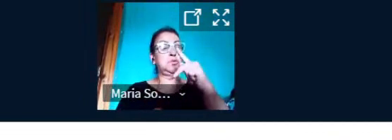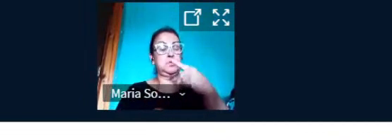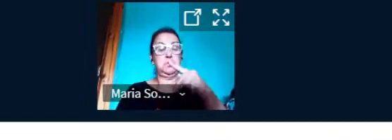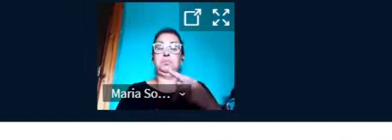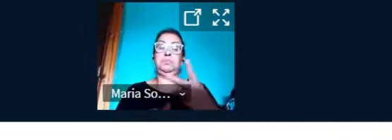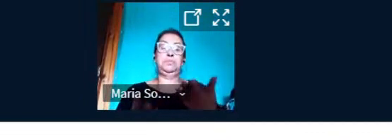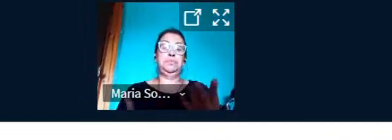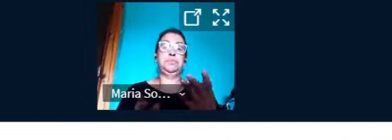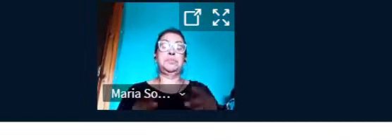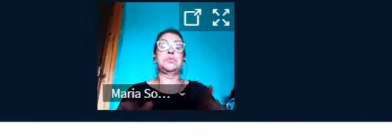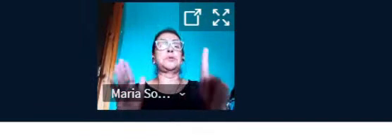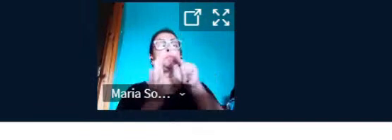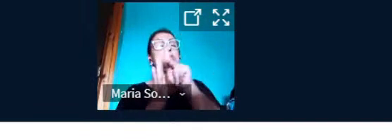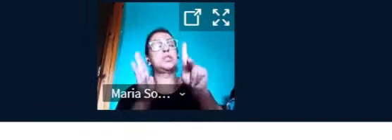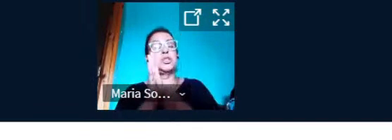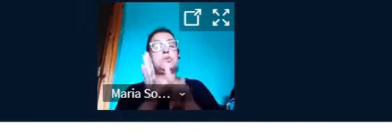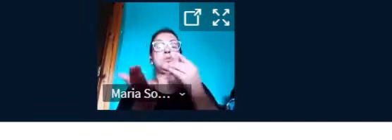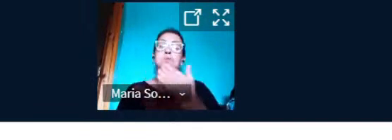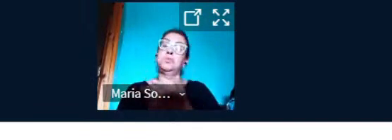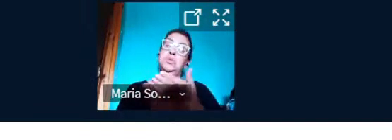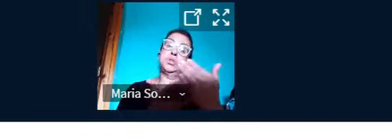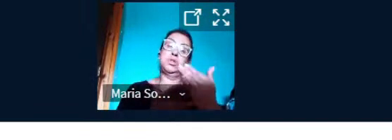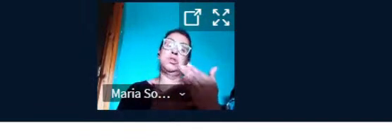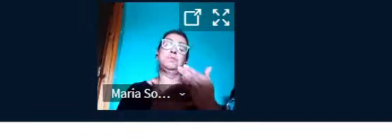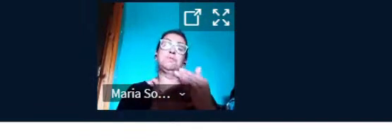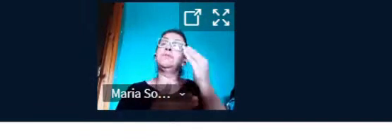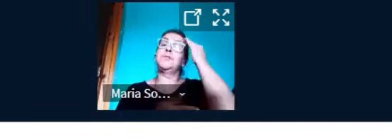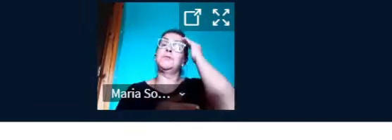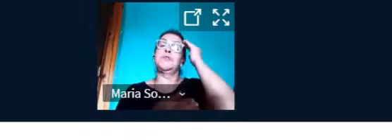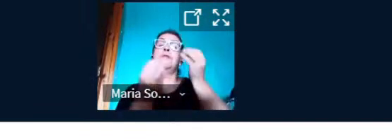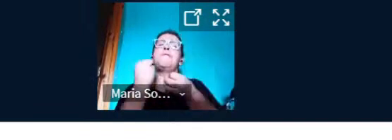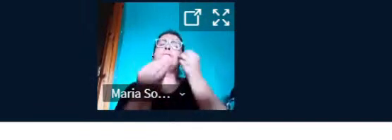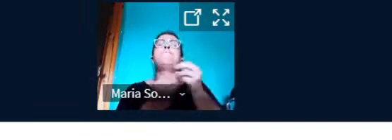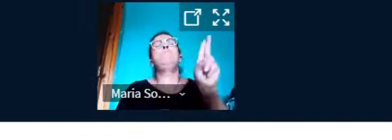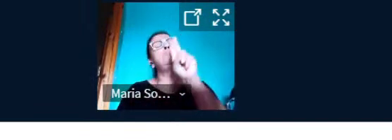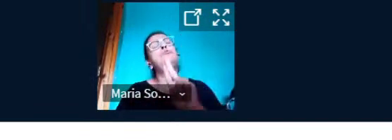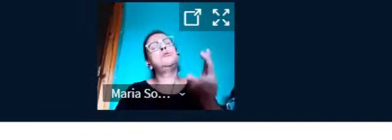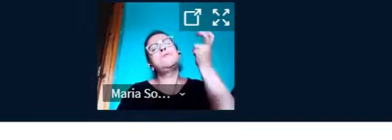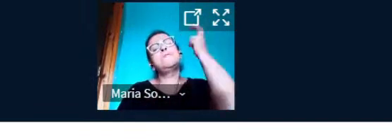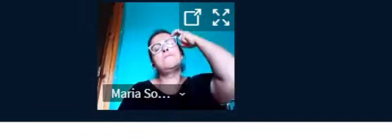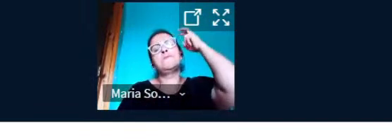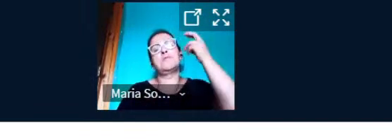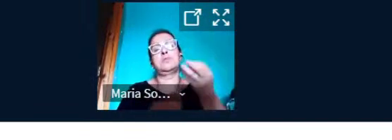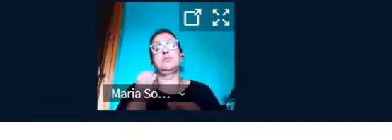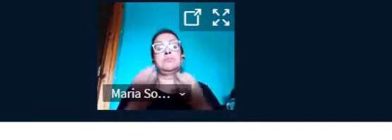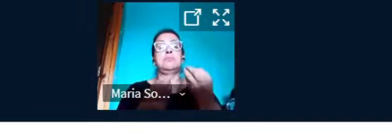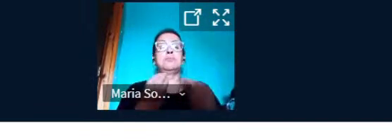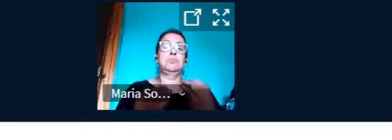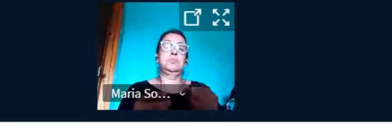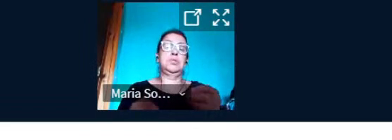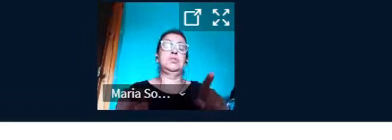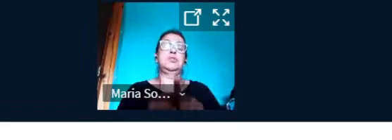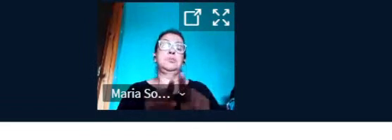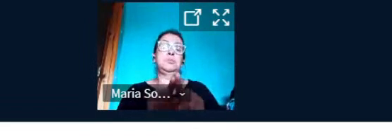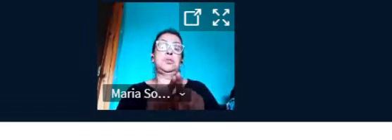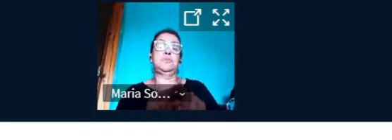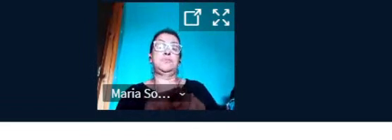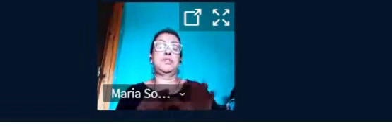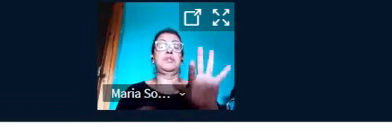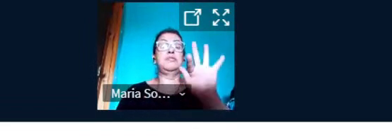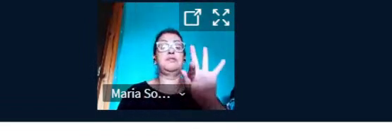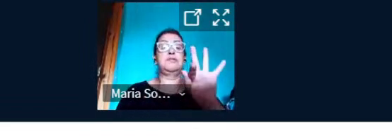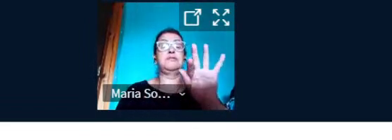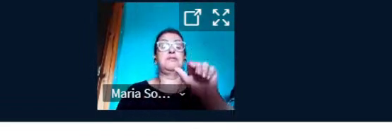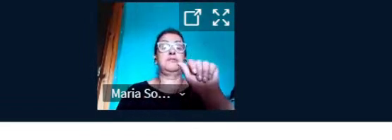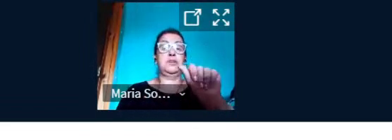a definição e como aplicar essa cultura, bem como o funcionamento dos Fab Labs através de discussões, pesquisas e análises de artigos científicos e de